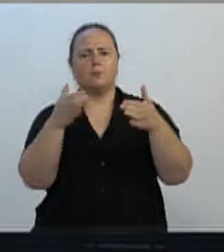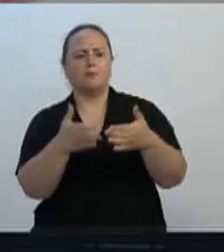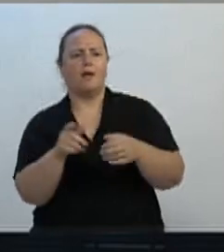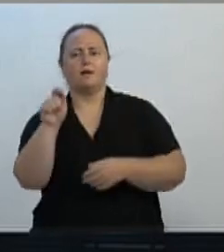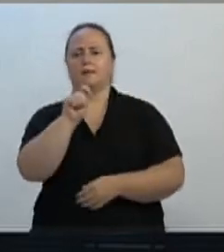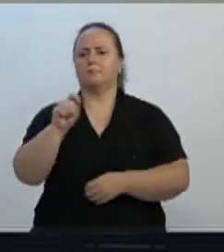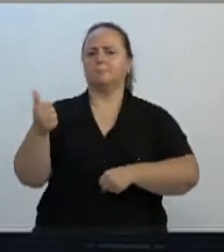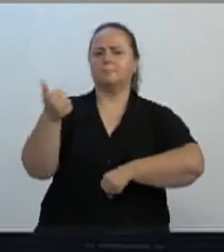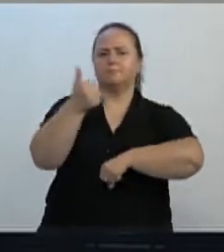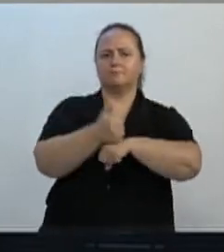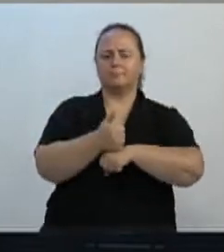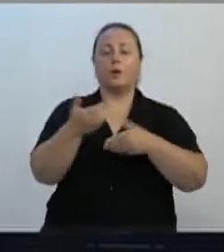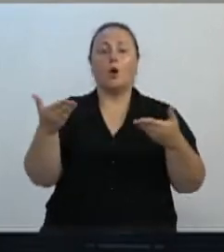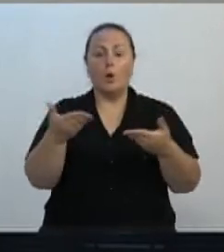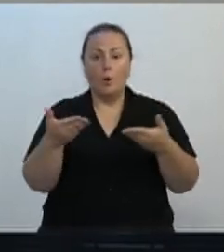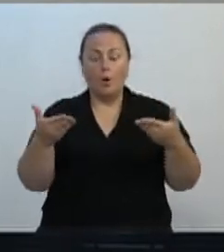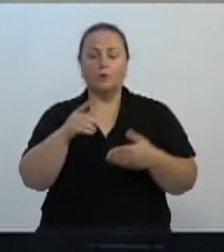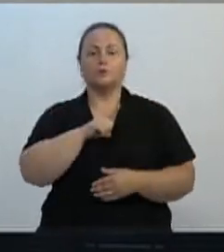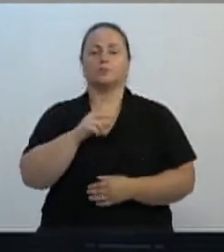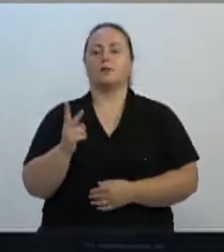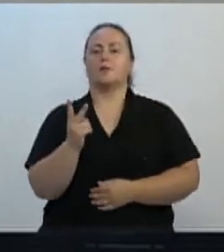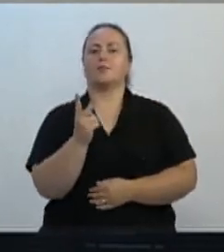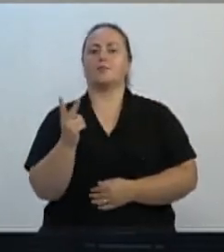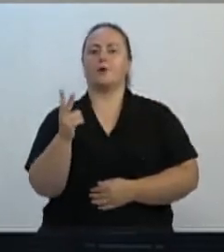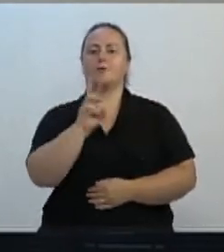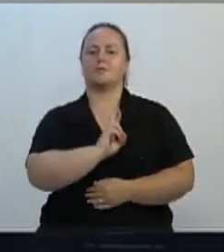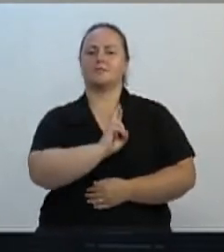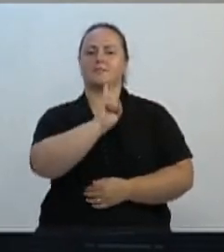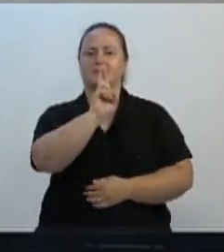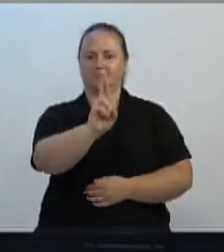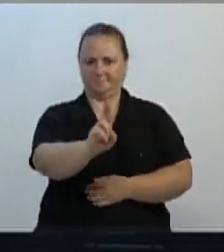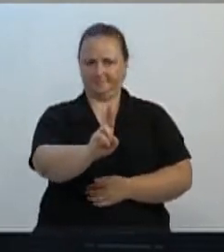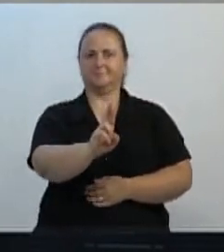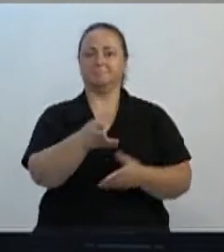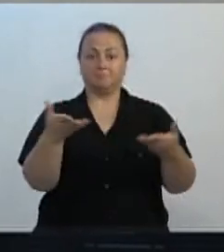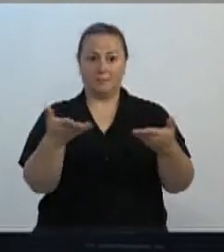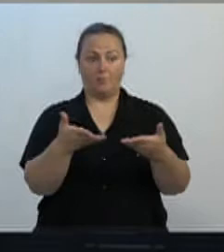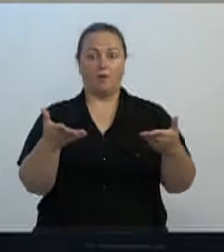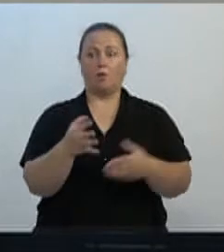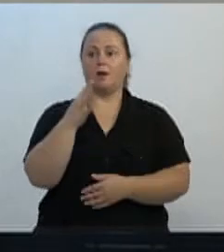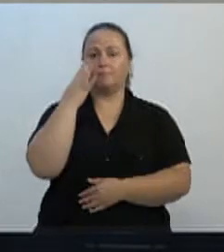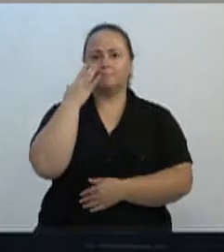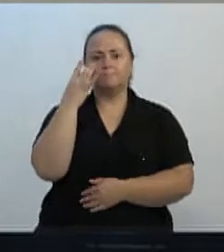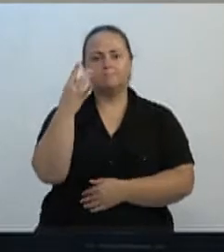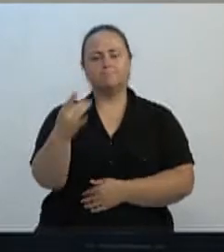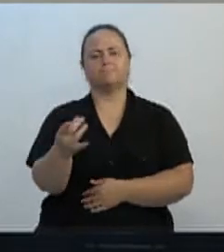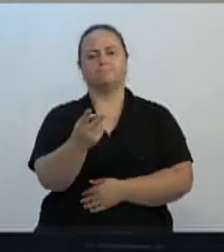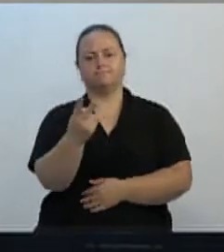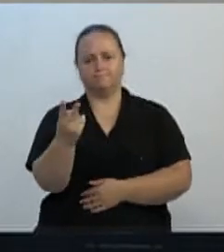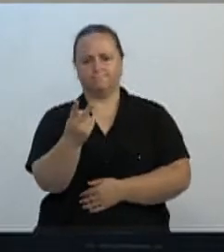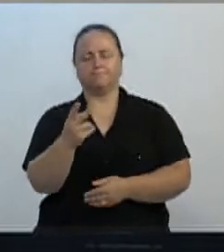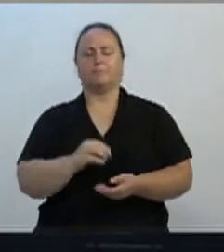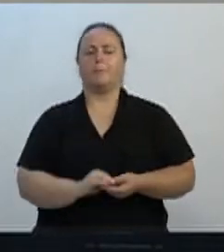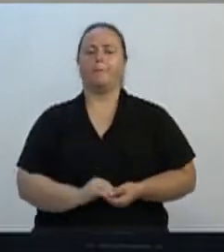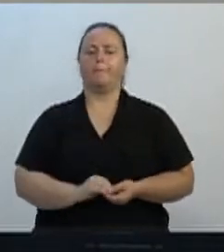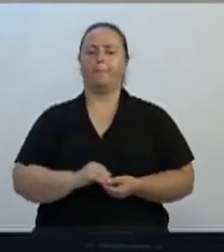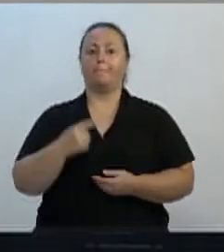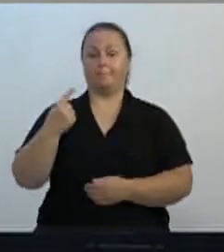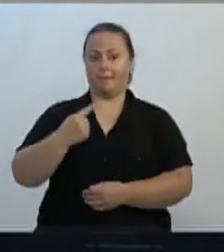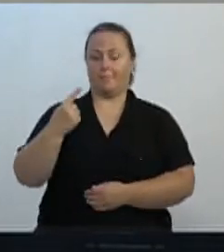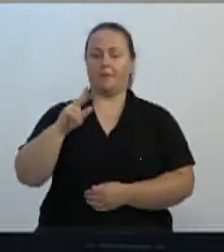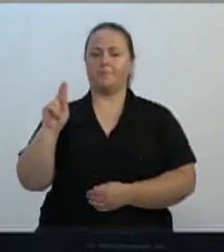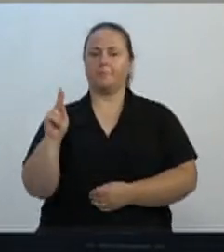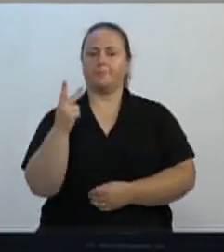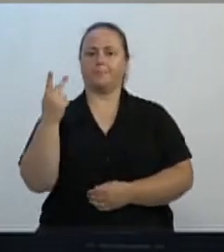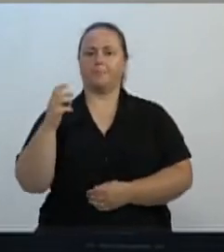E hoje nós temos aqui dois representantes, e nós vamos ouvir, então, nesse momento, o senhor Henrique Willick,